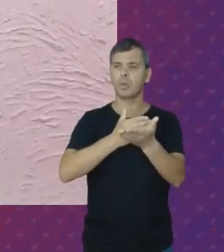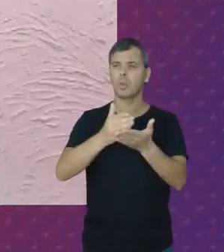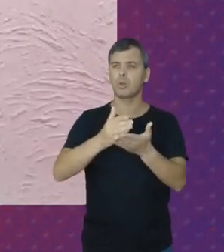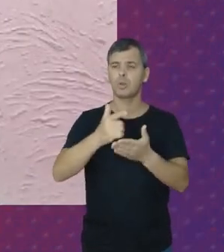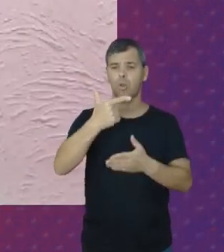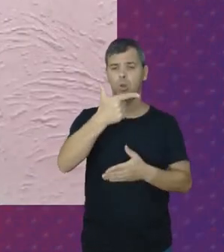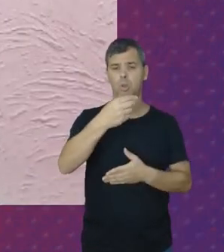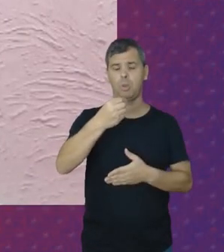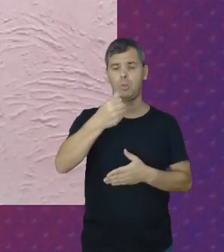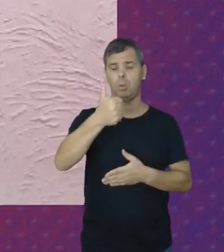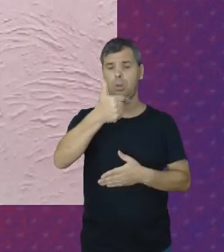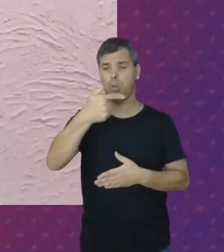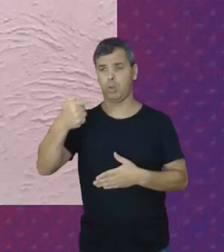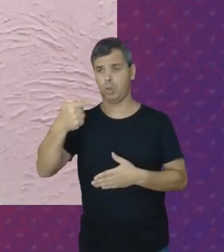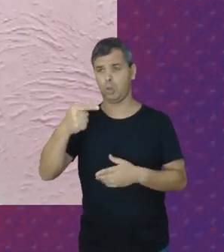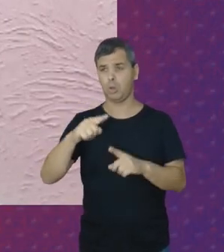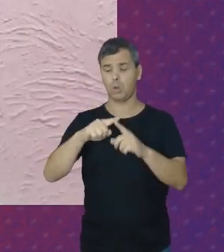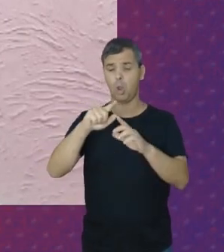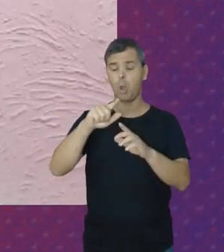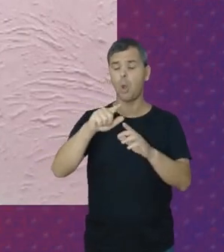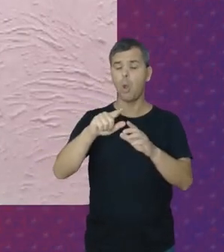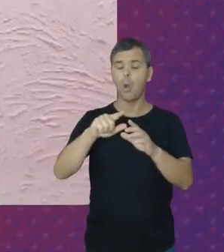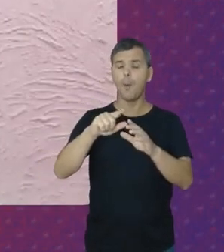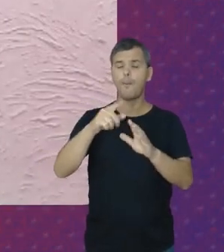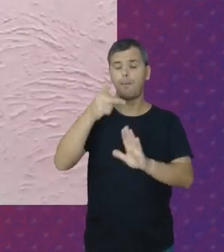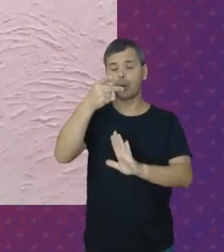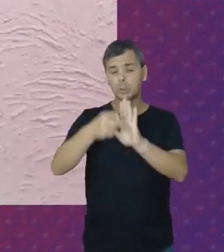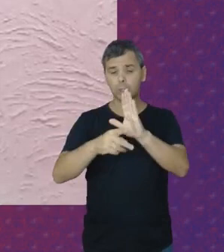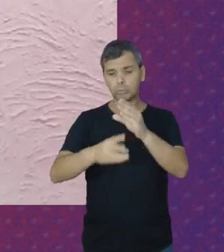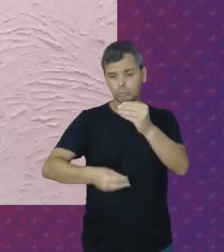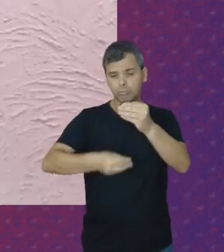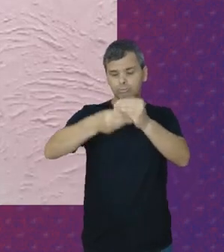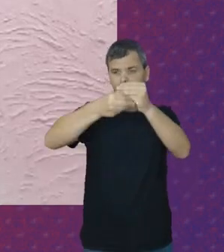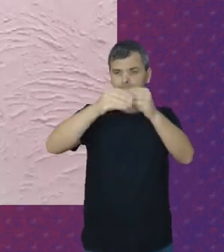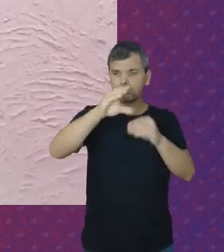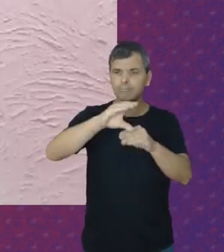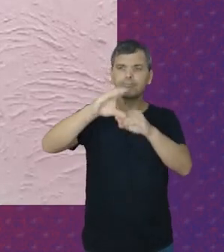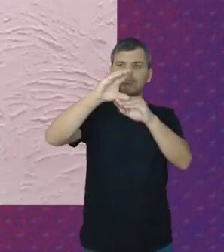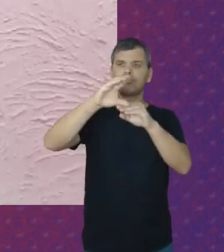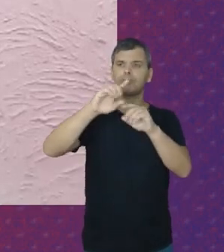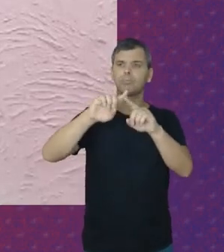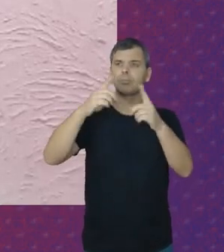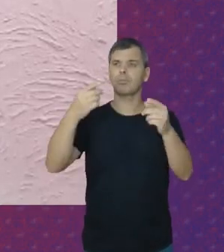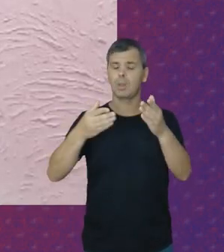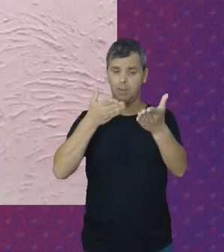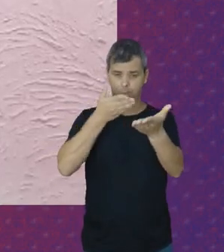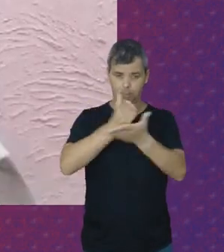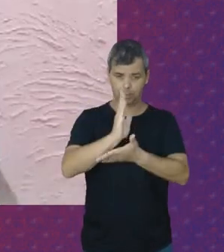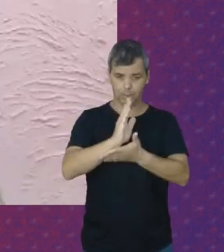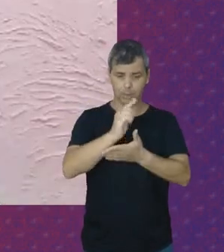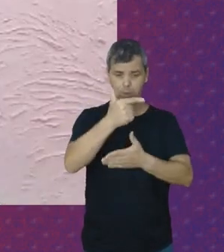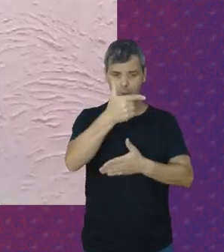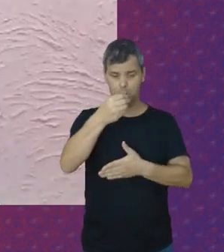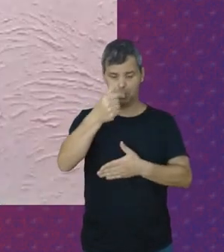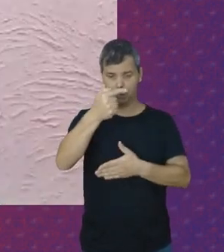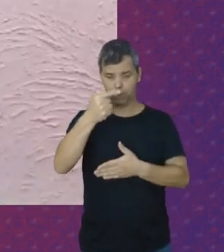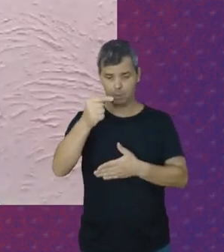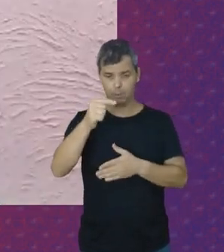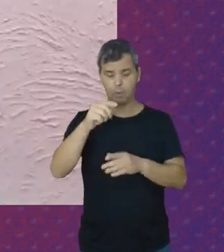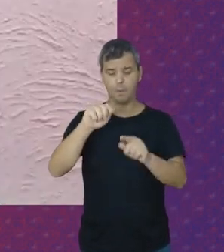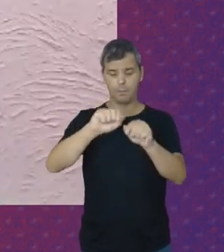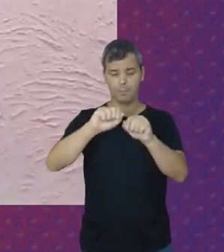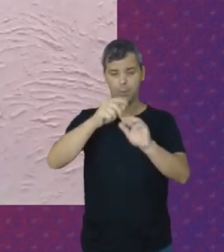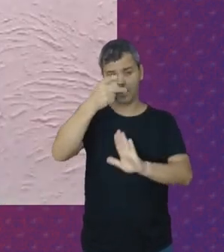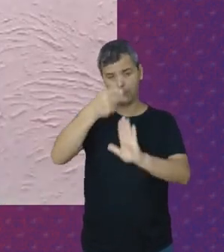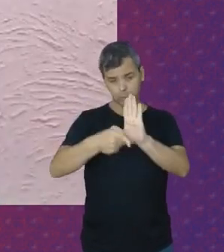2012 Foi um projeto de emenda E em 2013 Ela foi aprovada E virou projeto